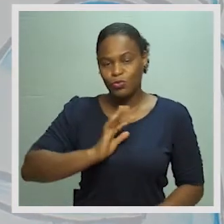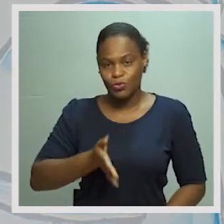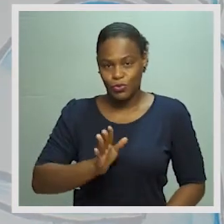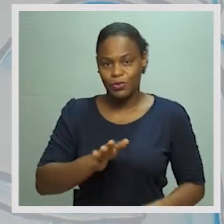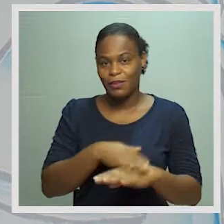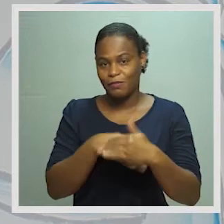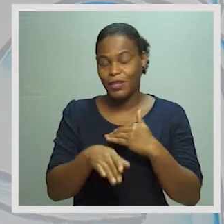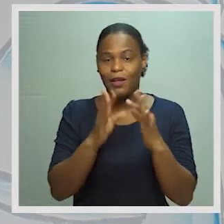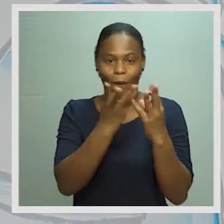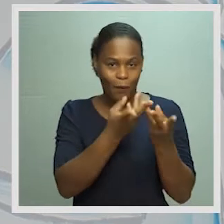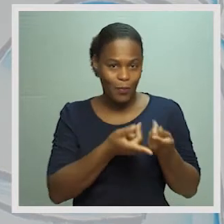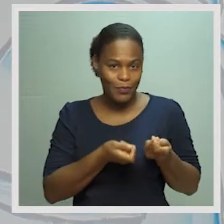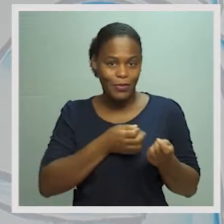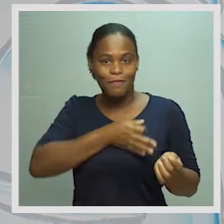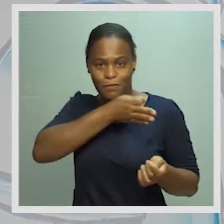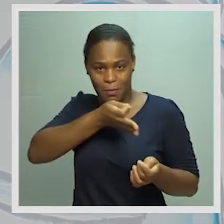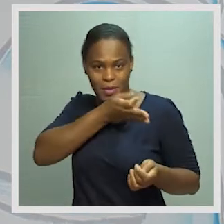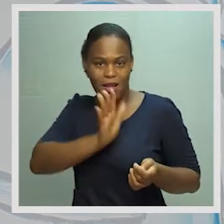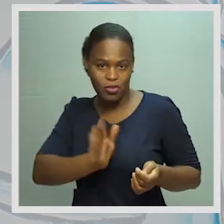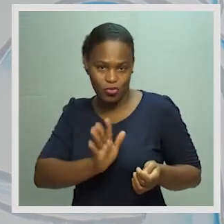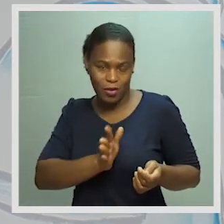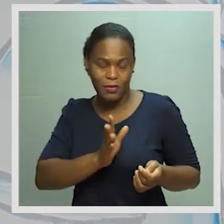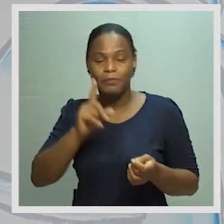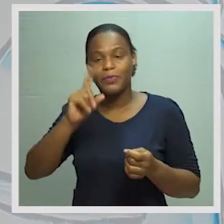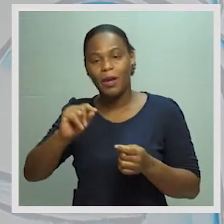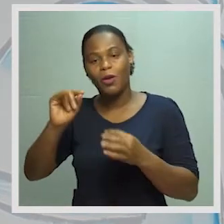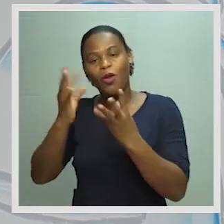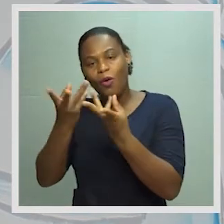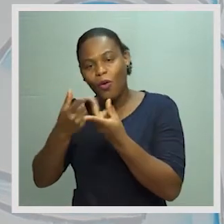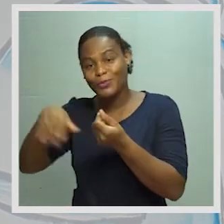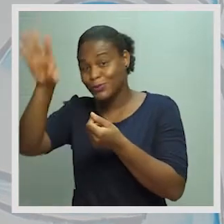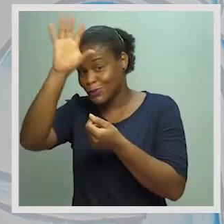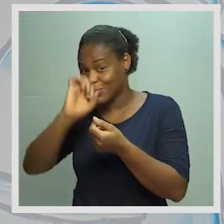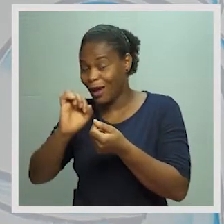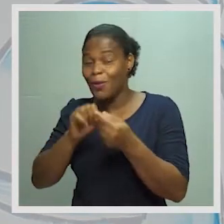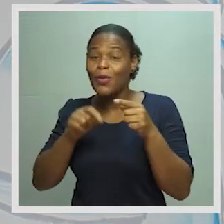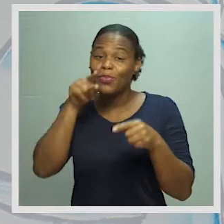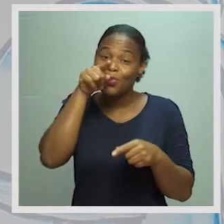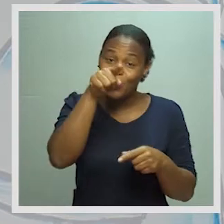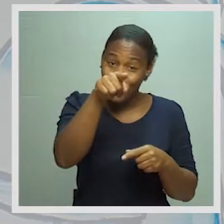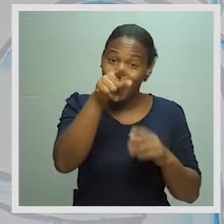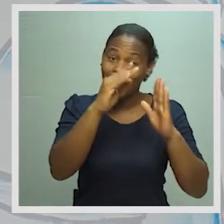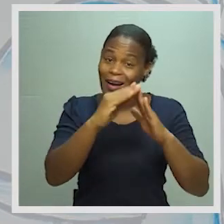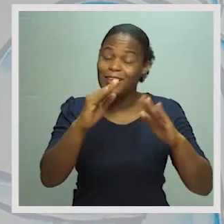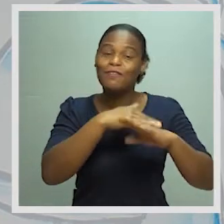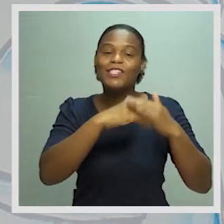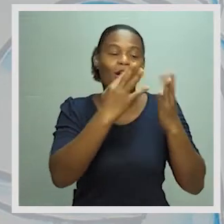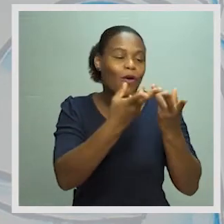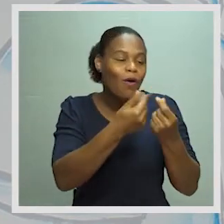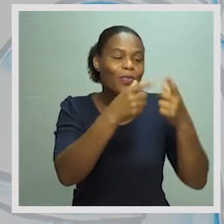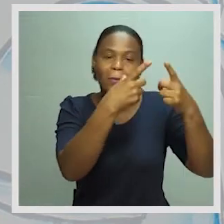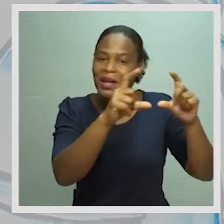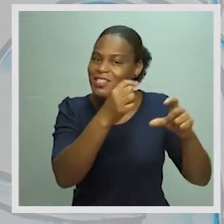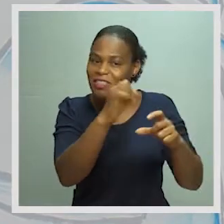fizemos a conta das famílias, já fizemos a conta do Estado. Vocês vão fazer a conta das empresas